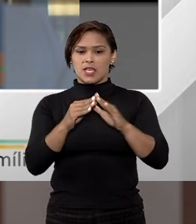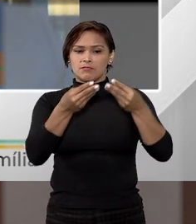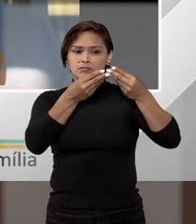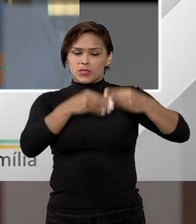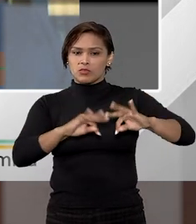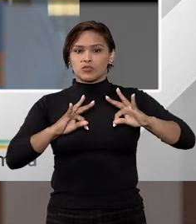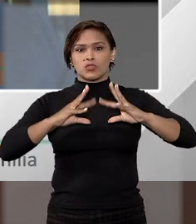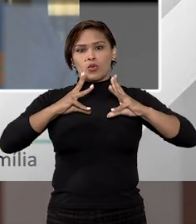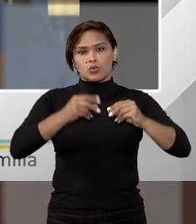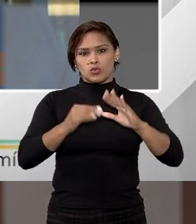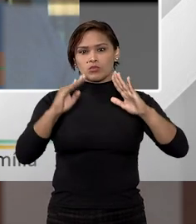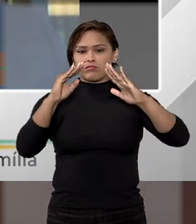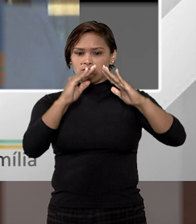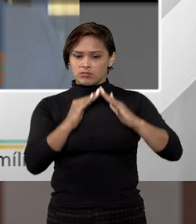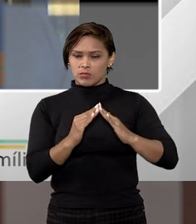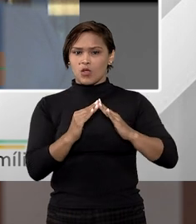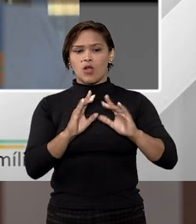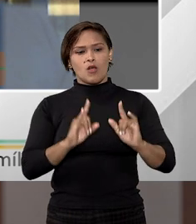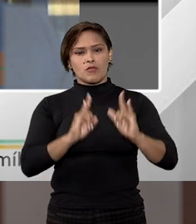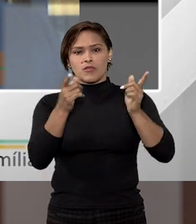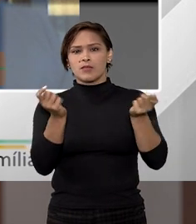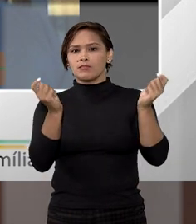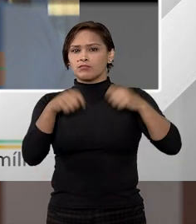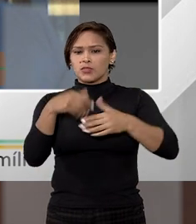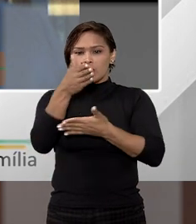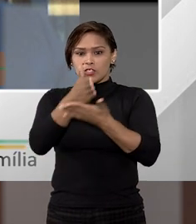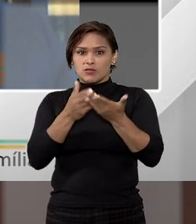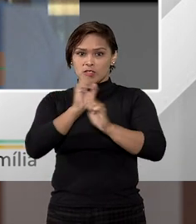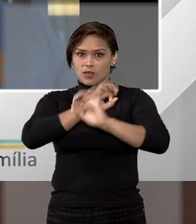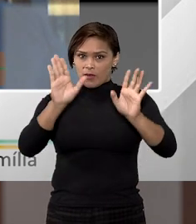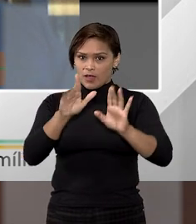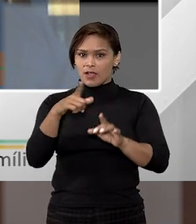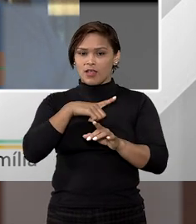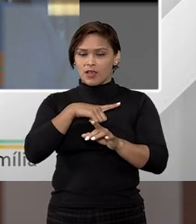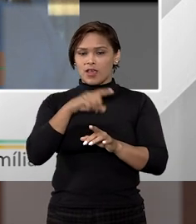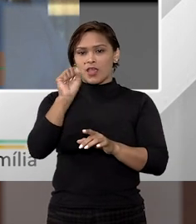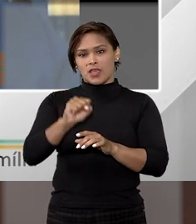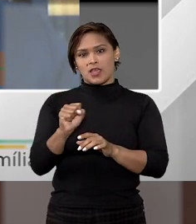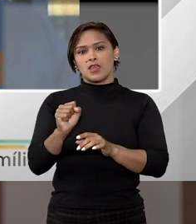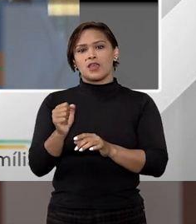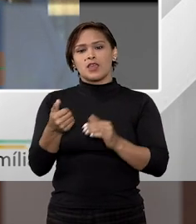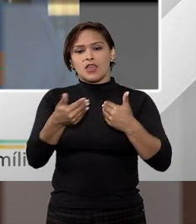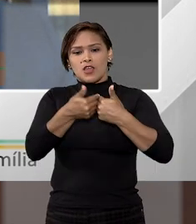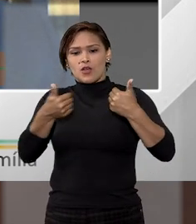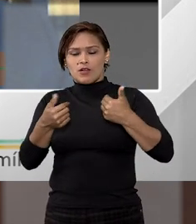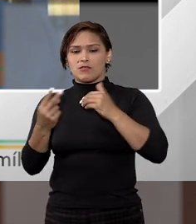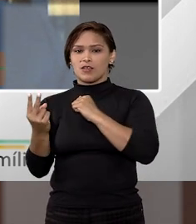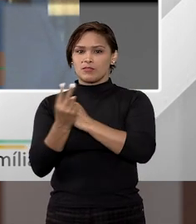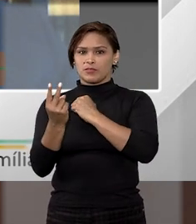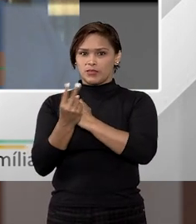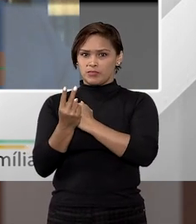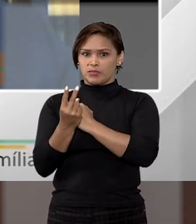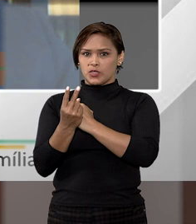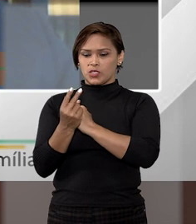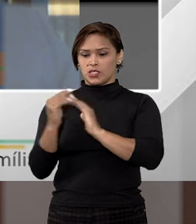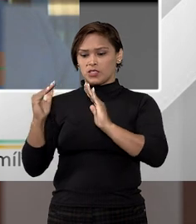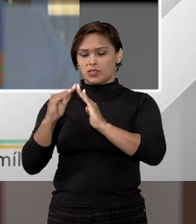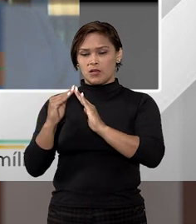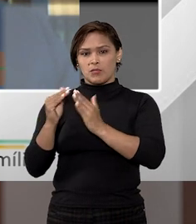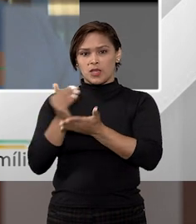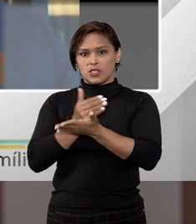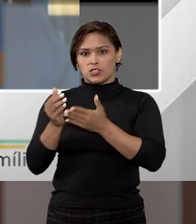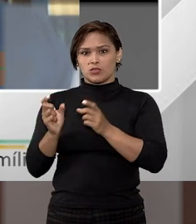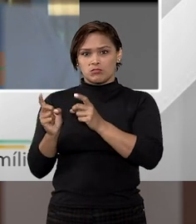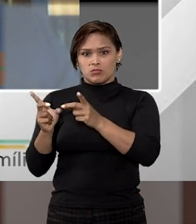prejudicar o todo desse imóvel, em que seja possível essa divisão clara e precisa, eu afasto a proteção da empenhorabilidade da parte